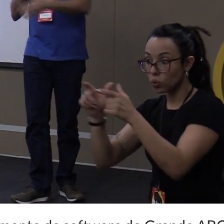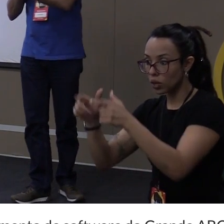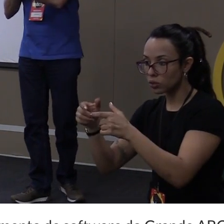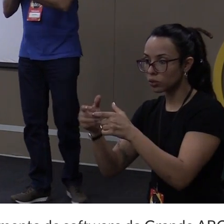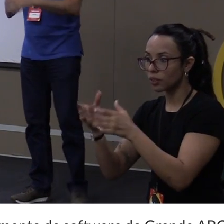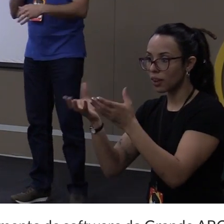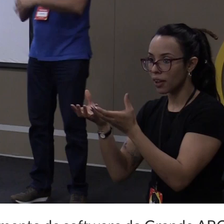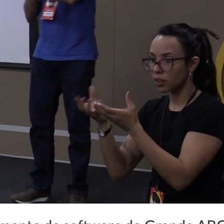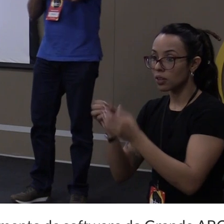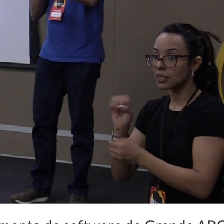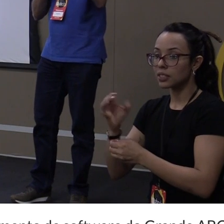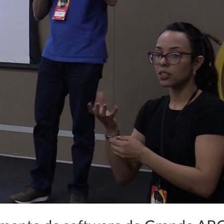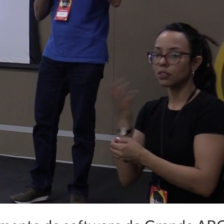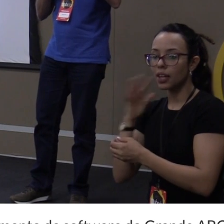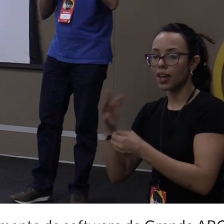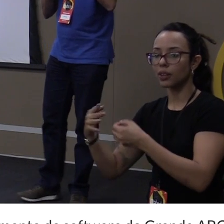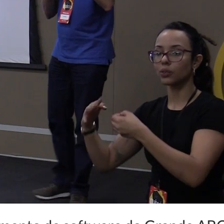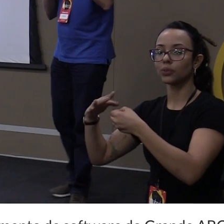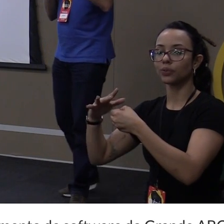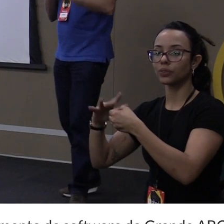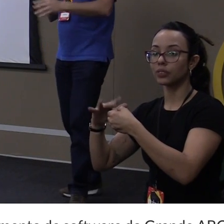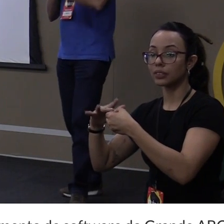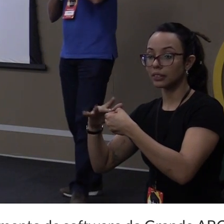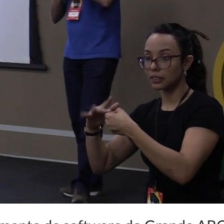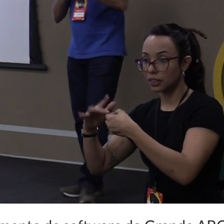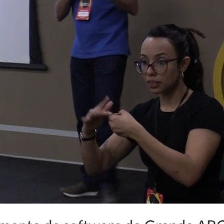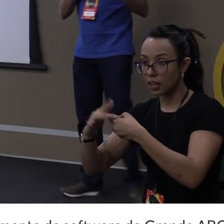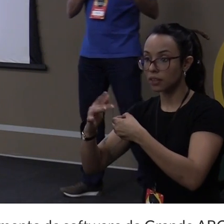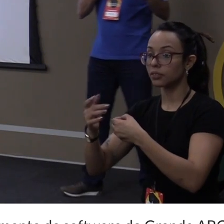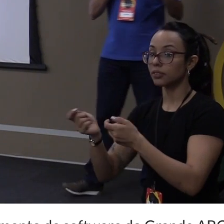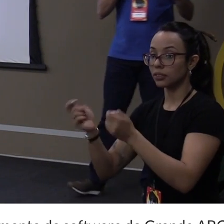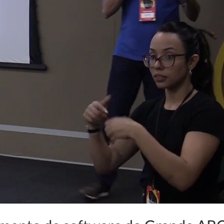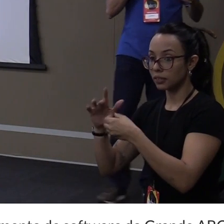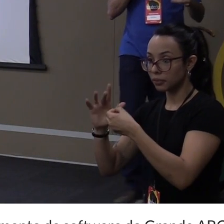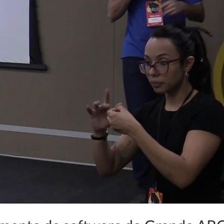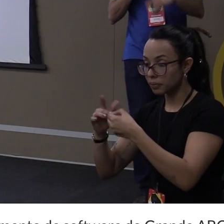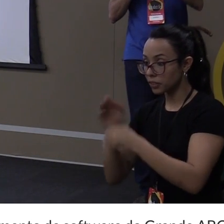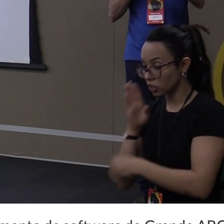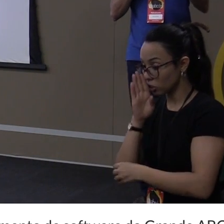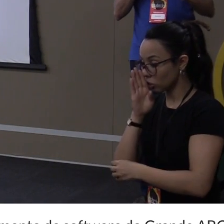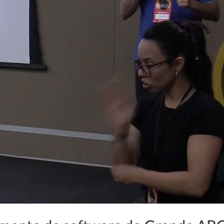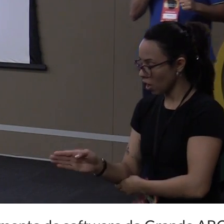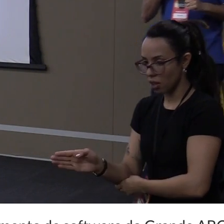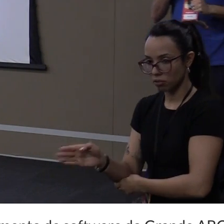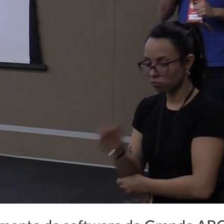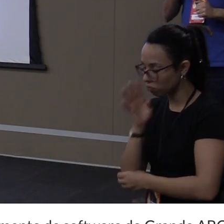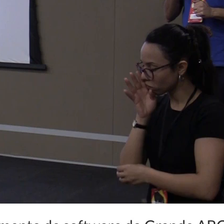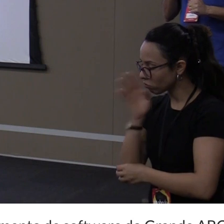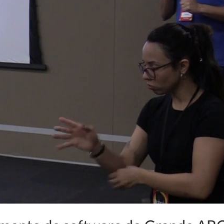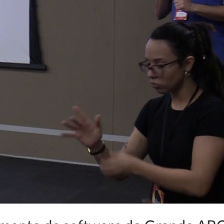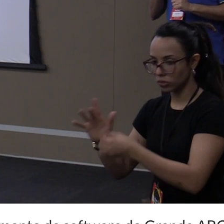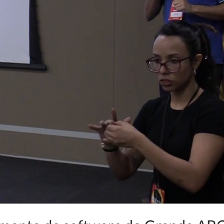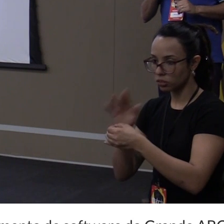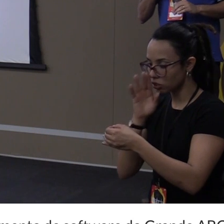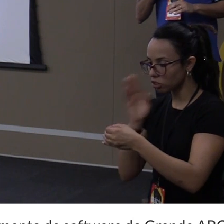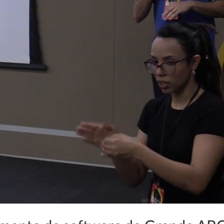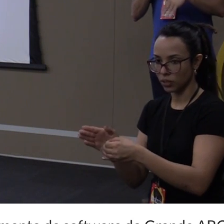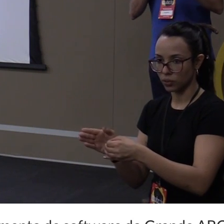dados direto, eu posso já colocar isso aqui e já mandar para um banco de dados direto. Eu posso criar um item exporter para mandar para um banco de dados direto.